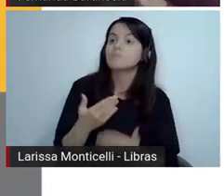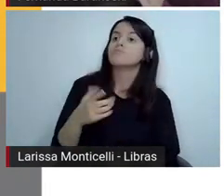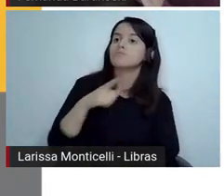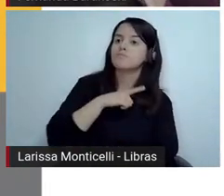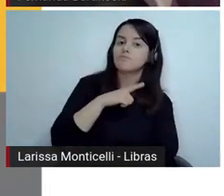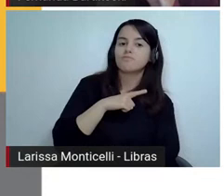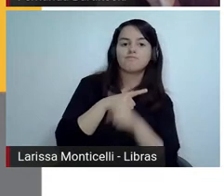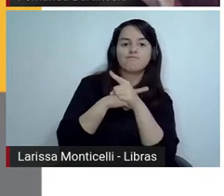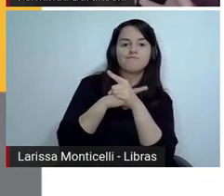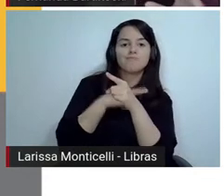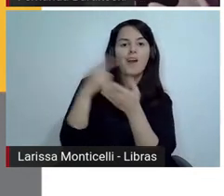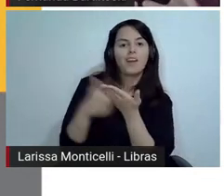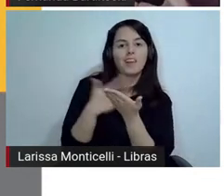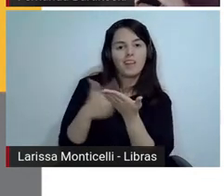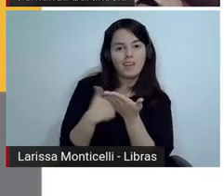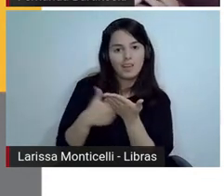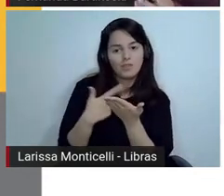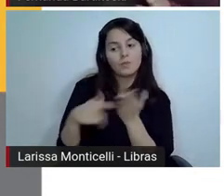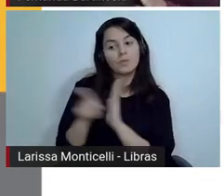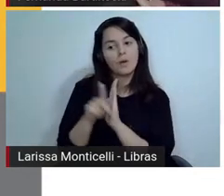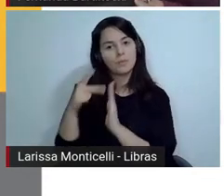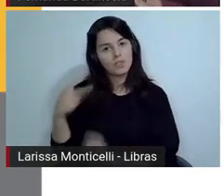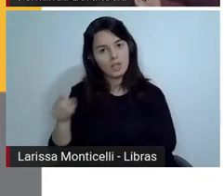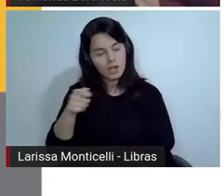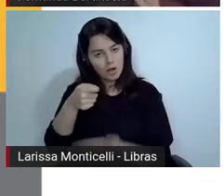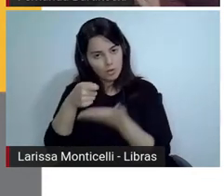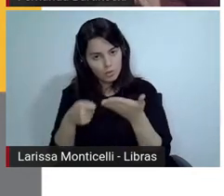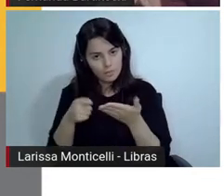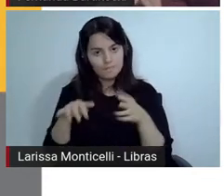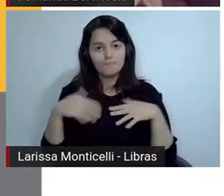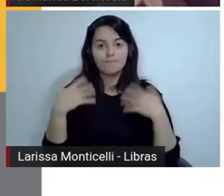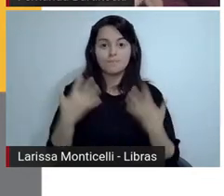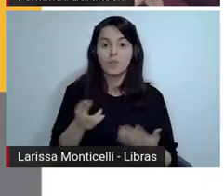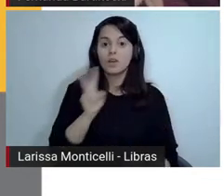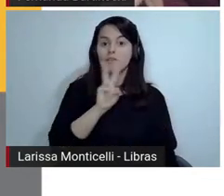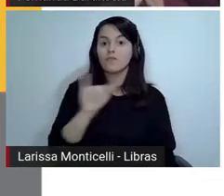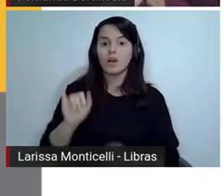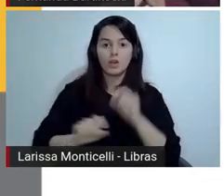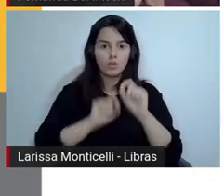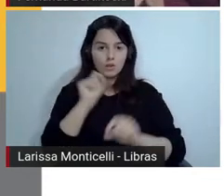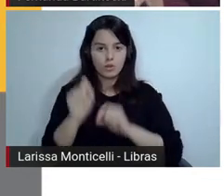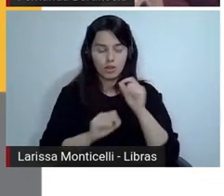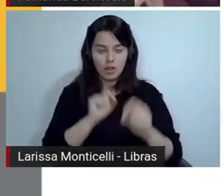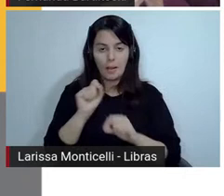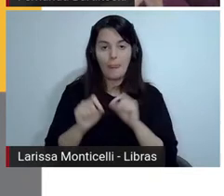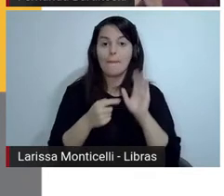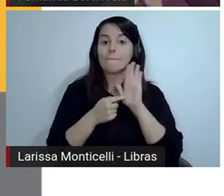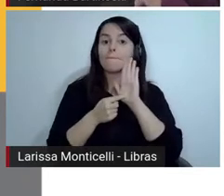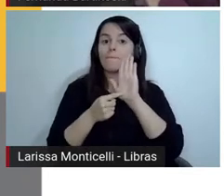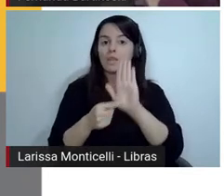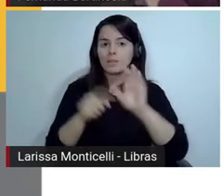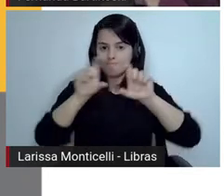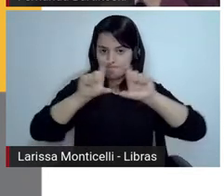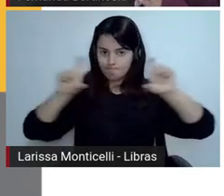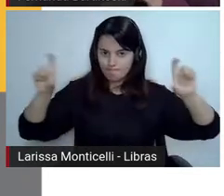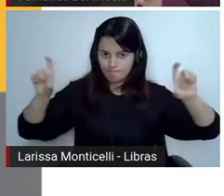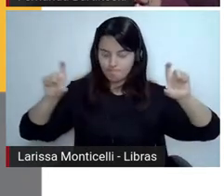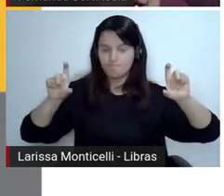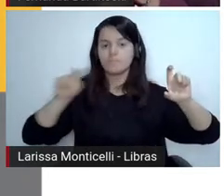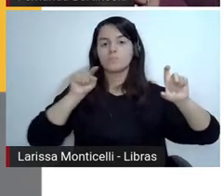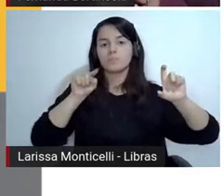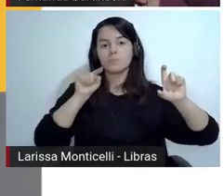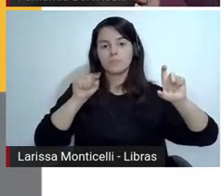então a gente vai projetar a primeira parte desse texto mas a gente não vai entregar